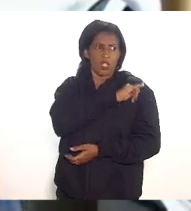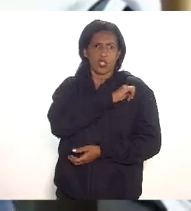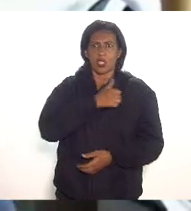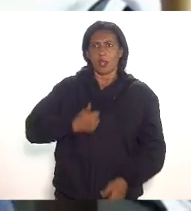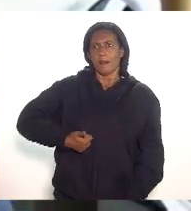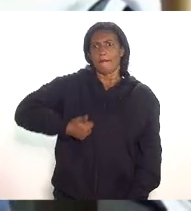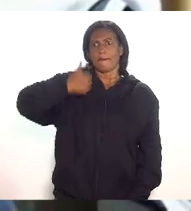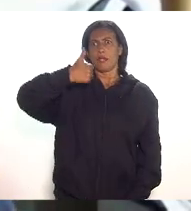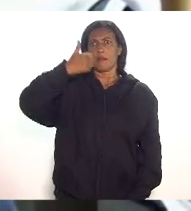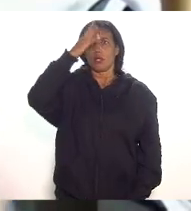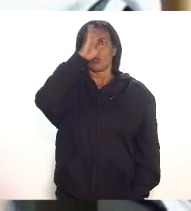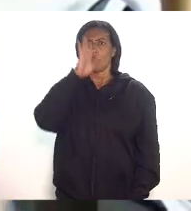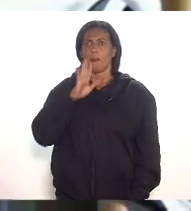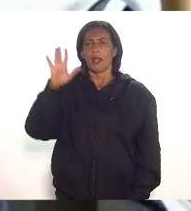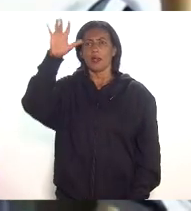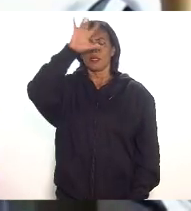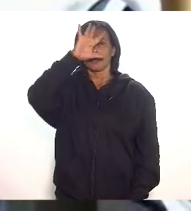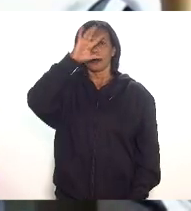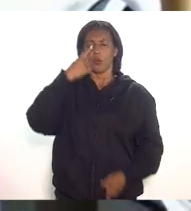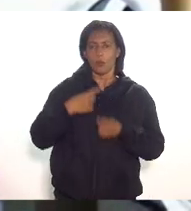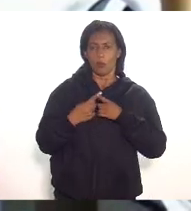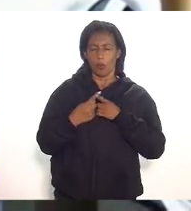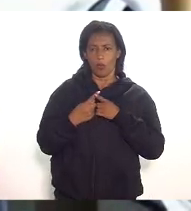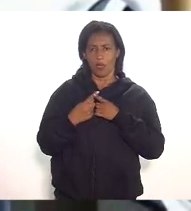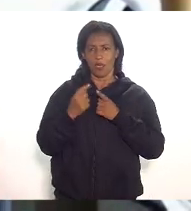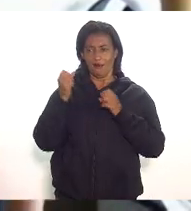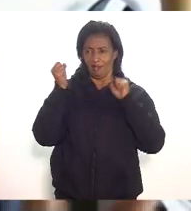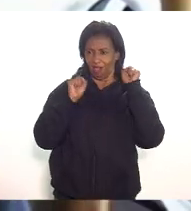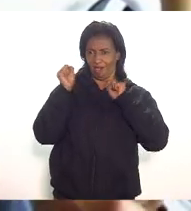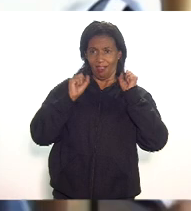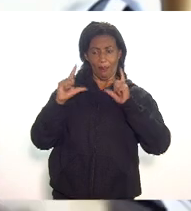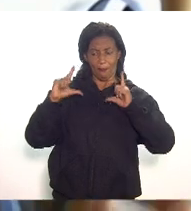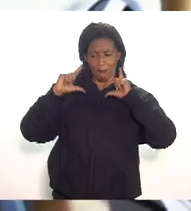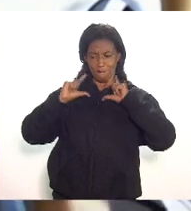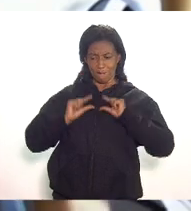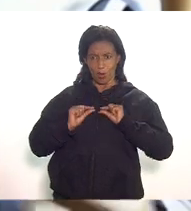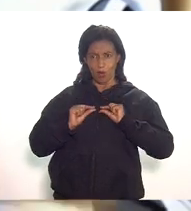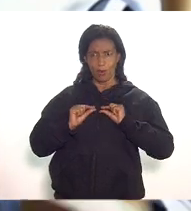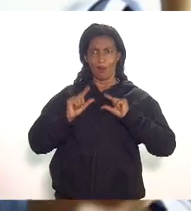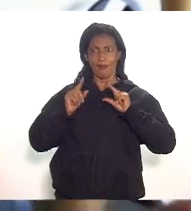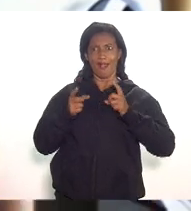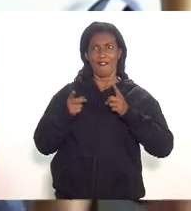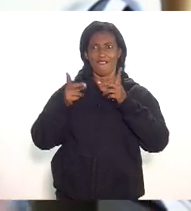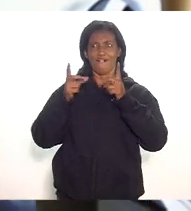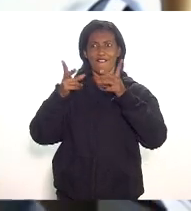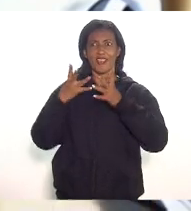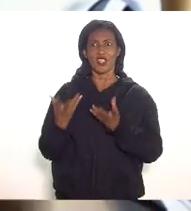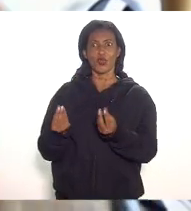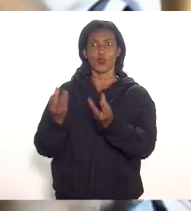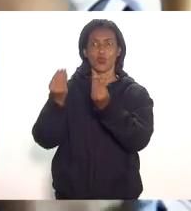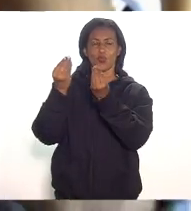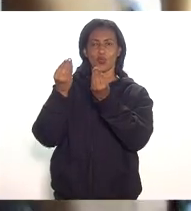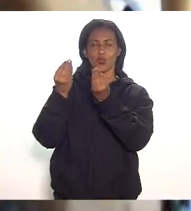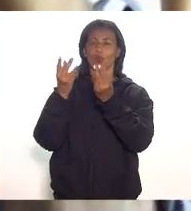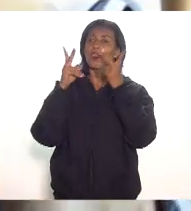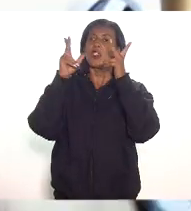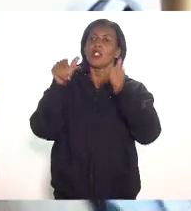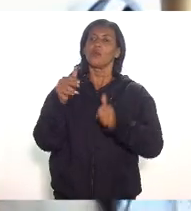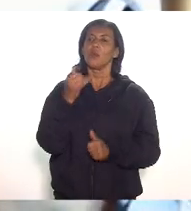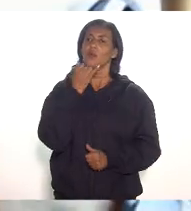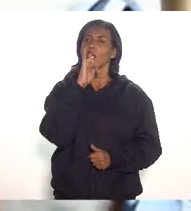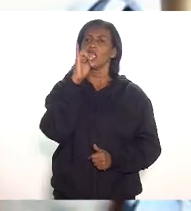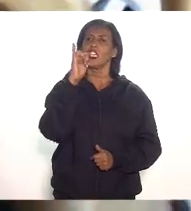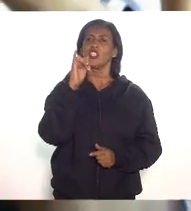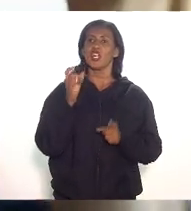porque produz pouco e importa muito ao mesmo tempo usinas vendem energia para o sistema e o